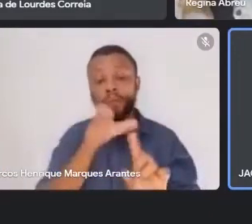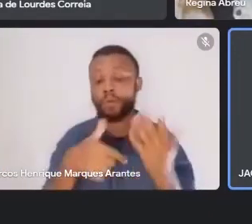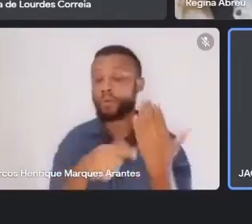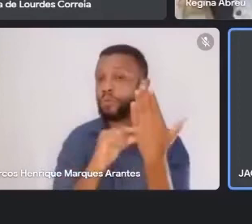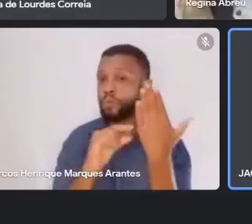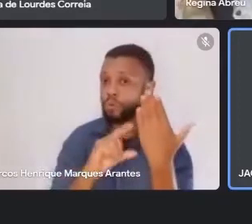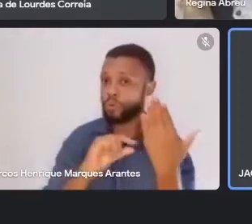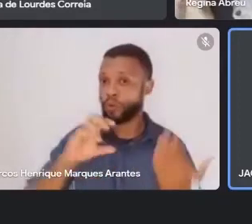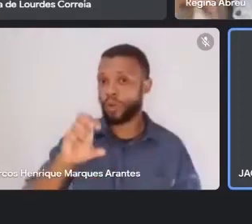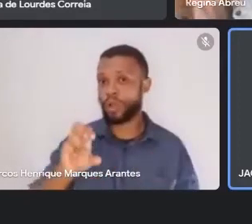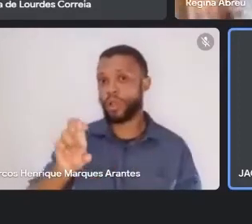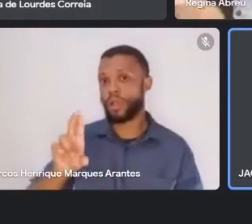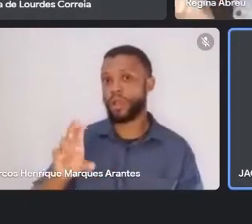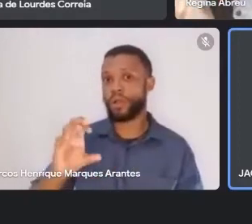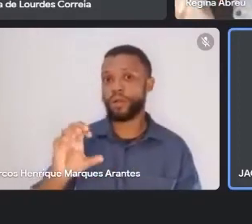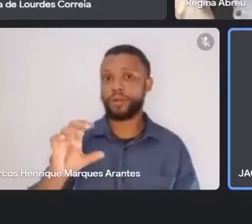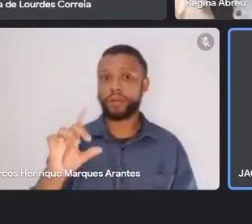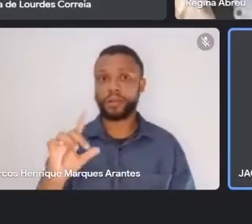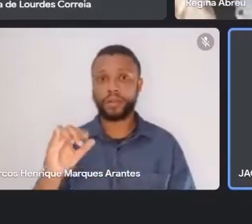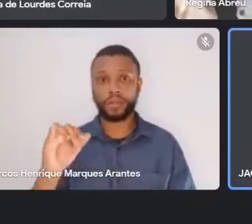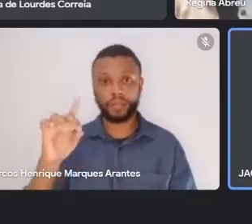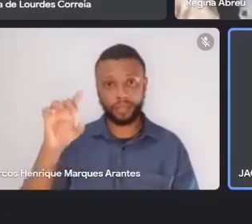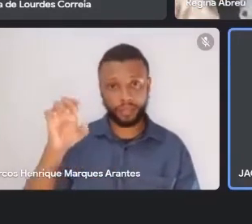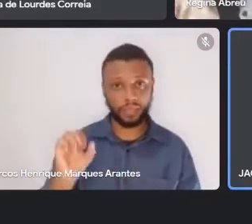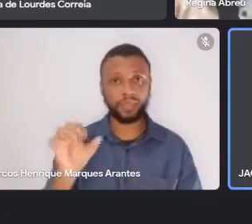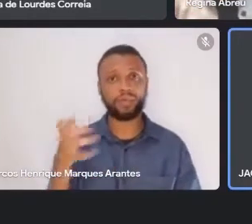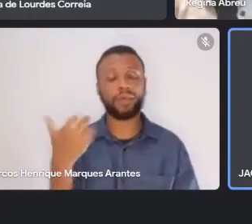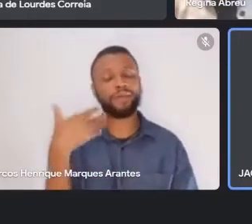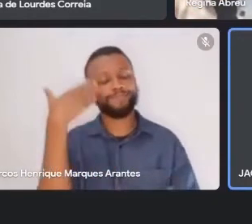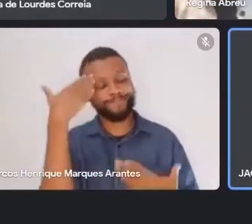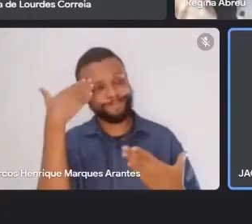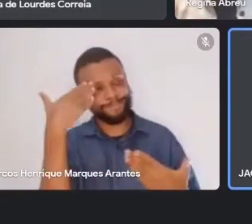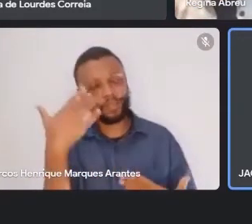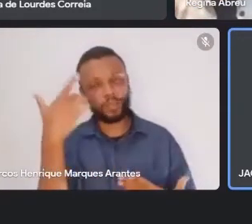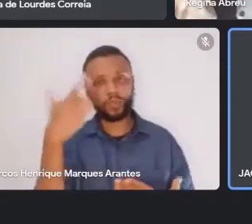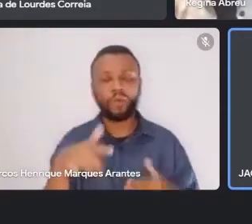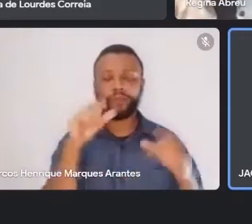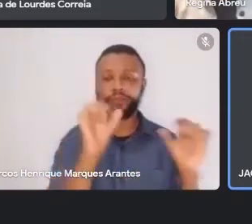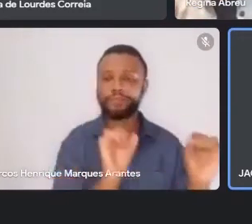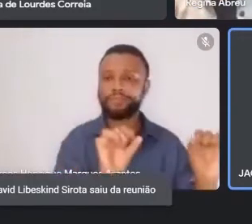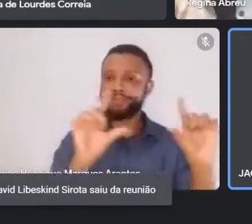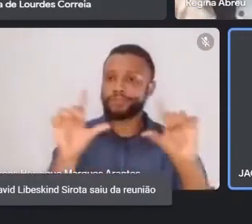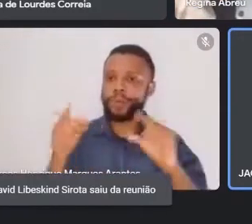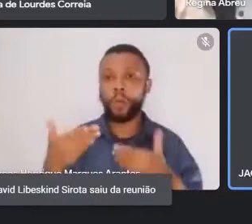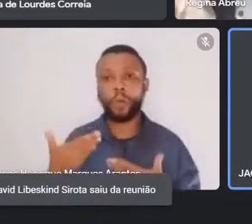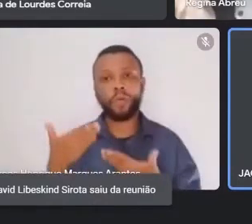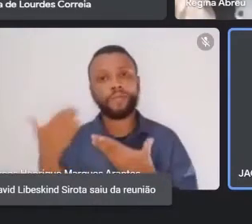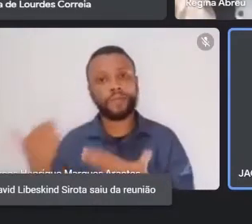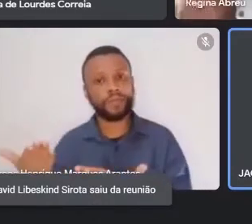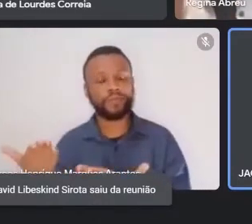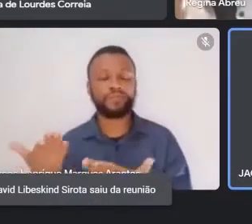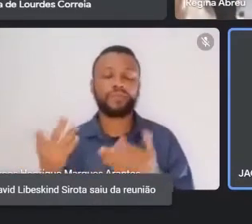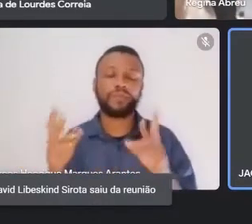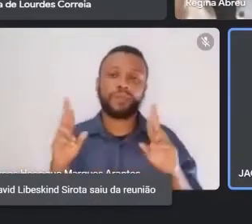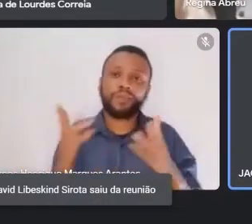E agradecer mais uma vez o convite pelo Rio, com a Regina e a todos os organizadores. Obrigado.